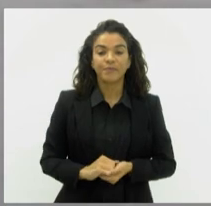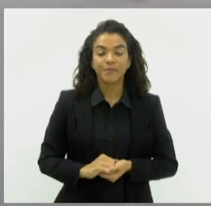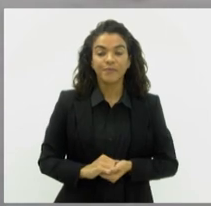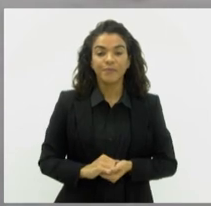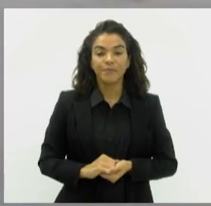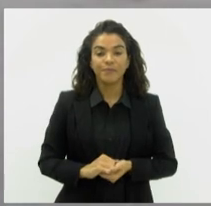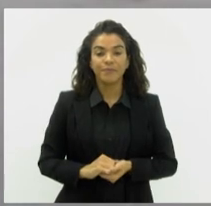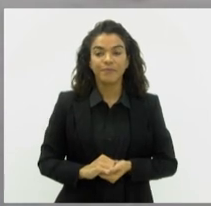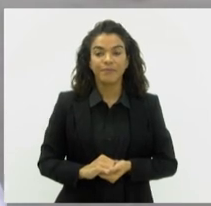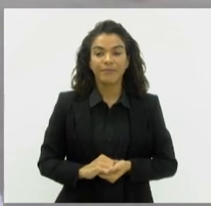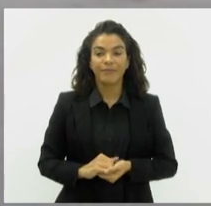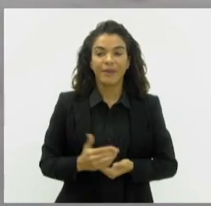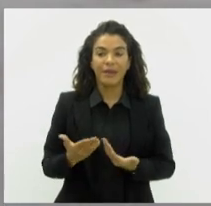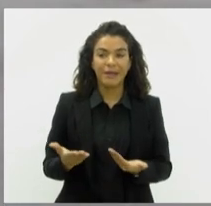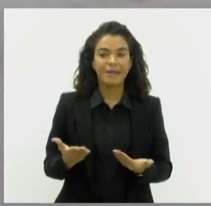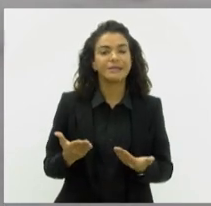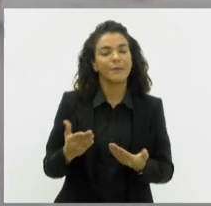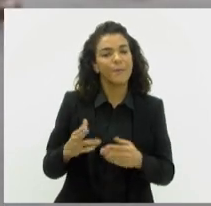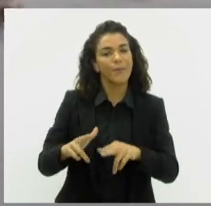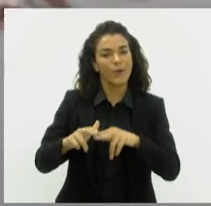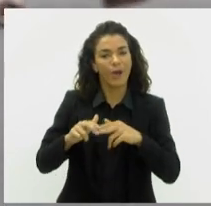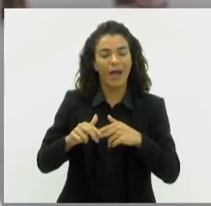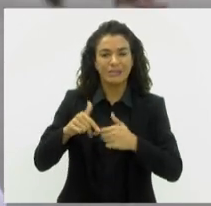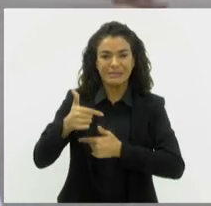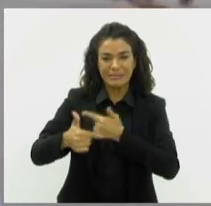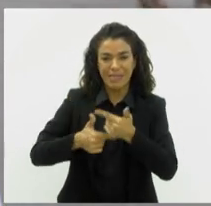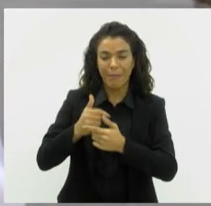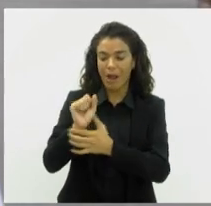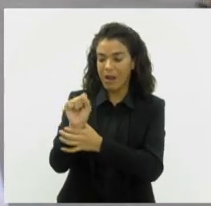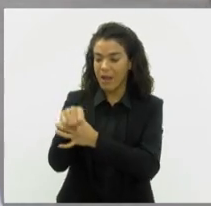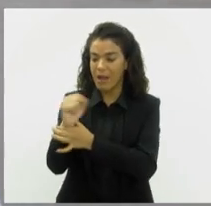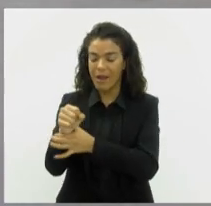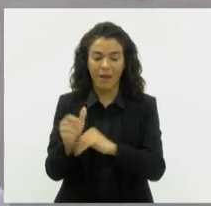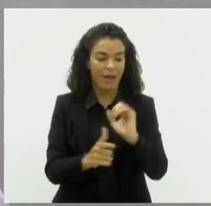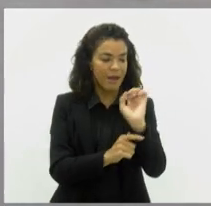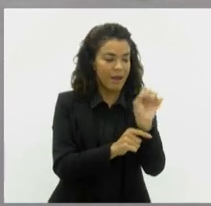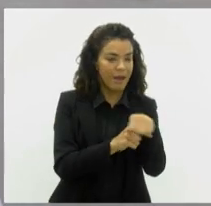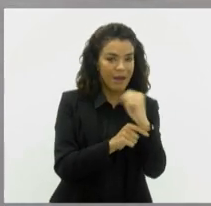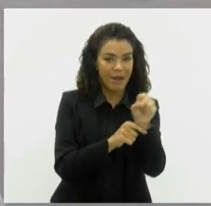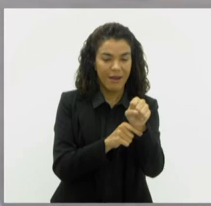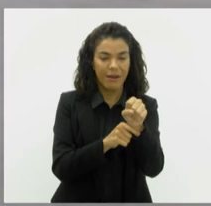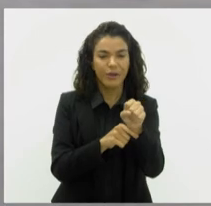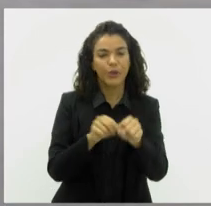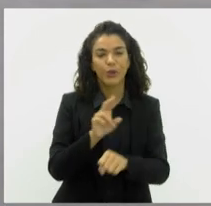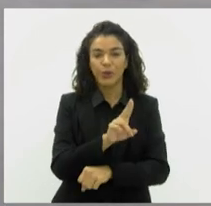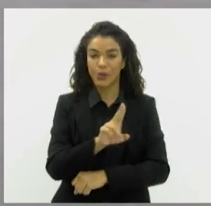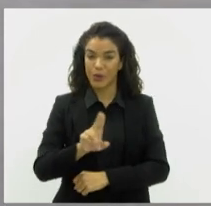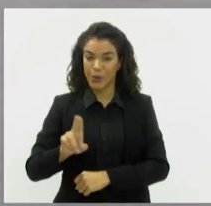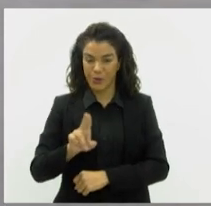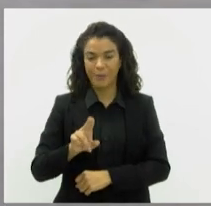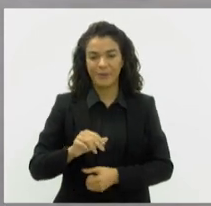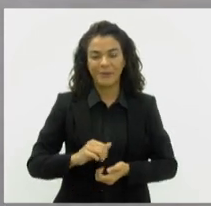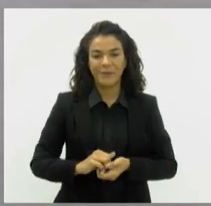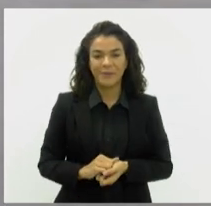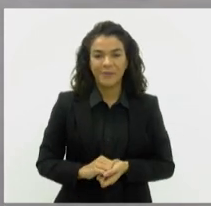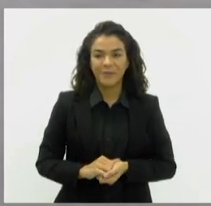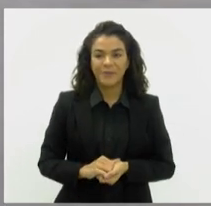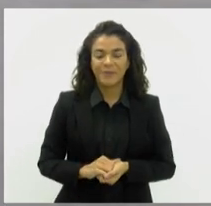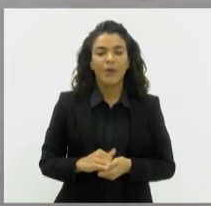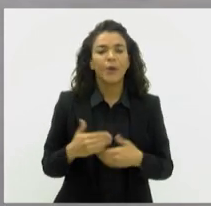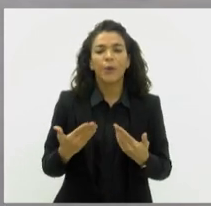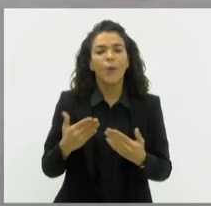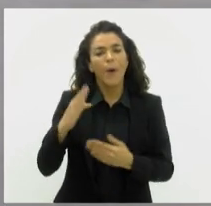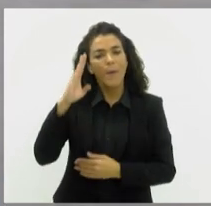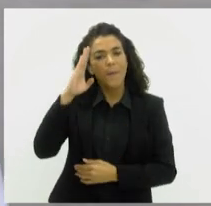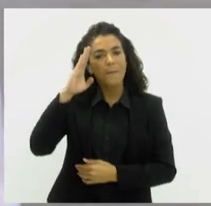traz esse desgaste articular levando a essas lesões, que a gente hoje bota essa nomenclatura dessa forma. E quais as